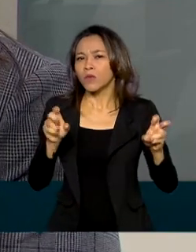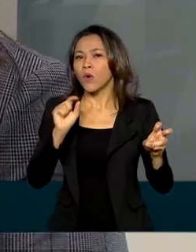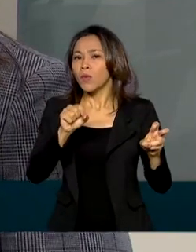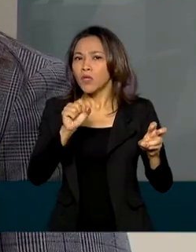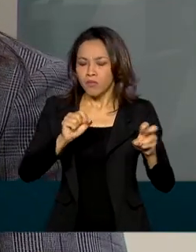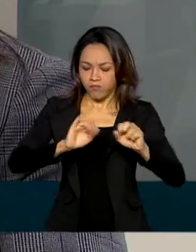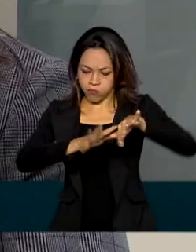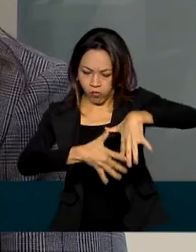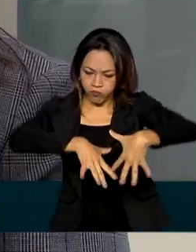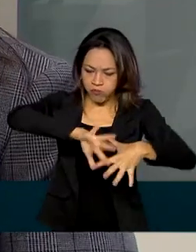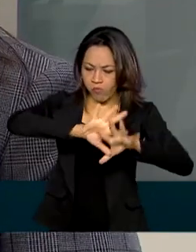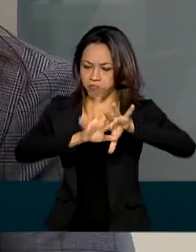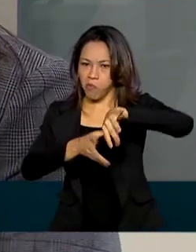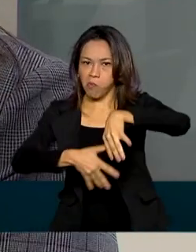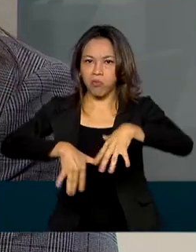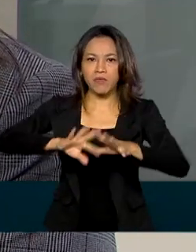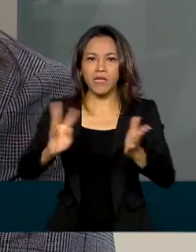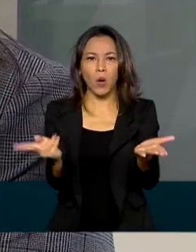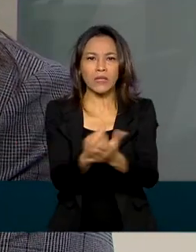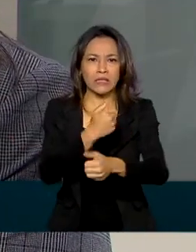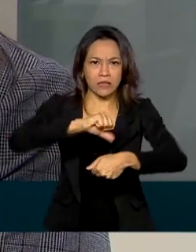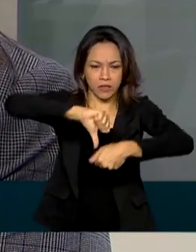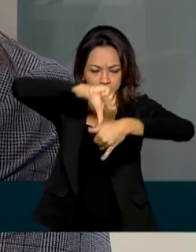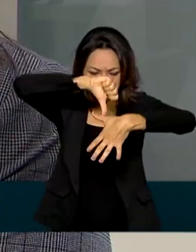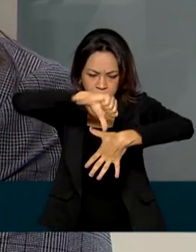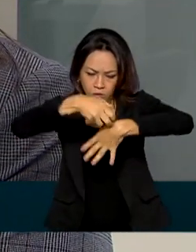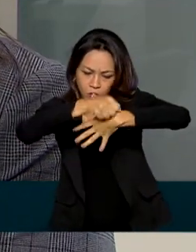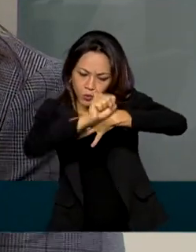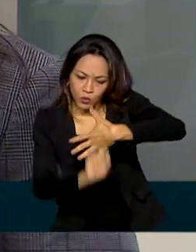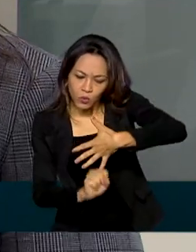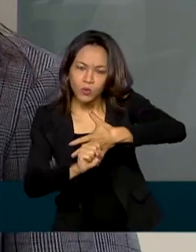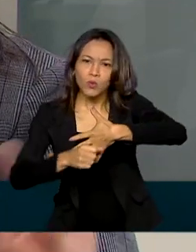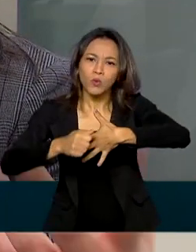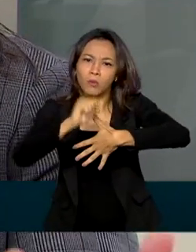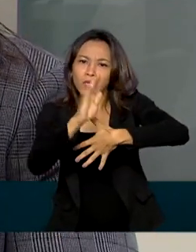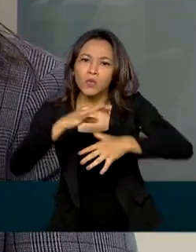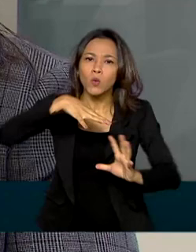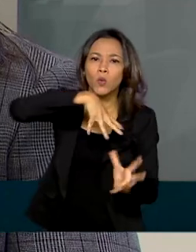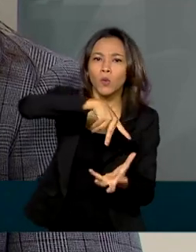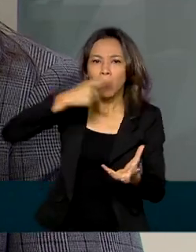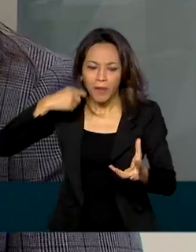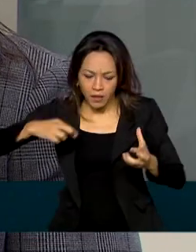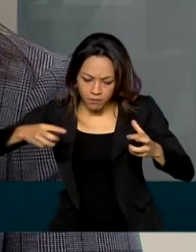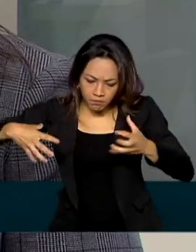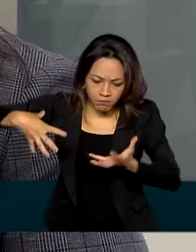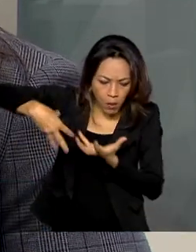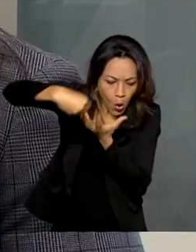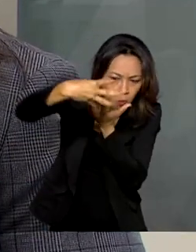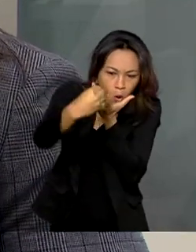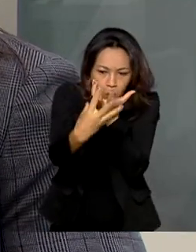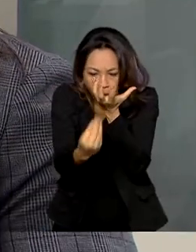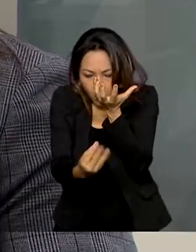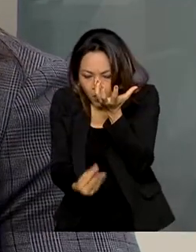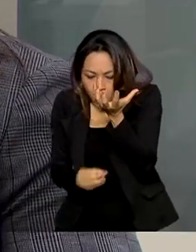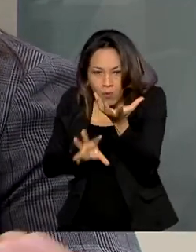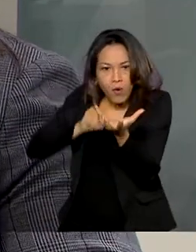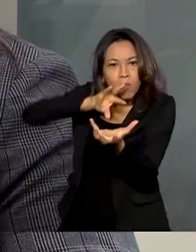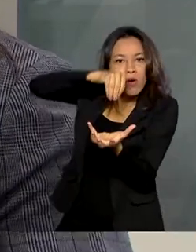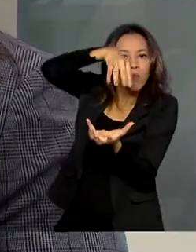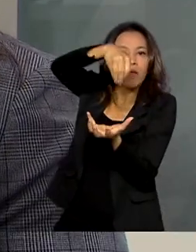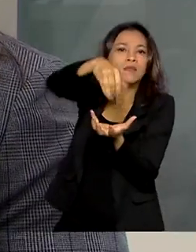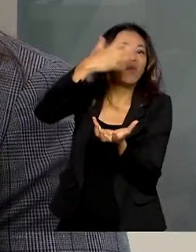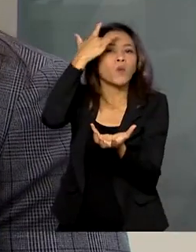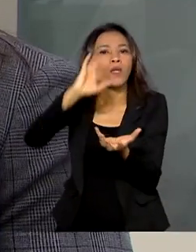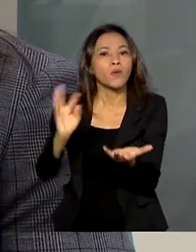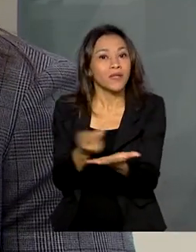Atlântico Sul e também com a testagem de equipamentos no espaço, que é essencial para que depois você consiga inserir esse